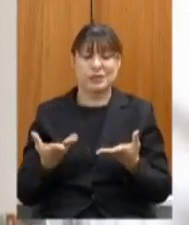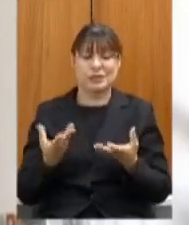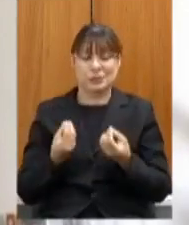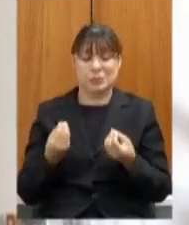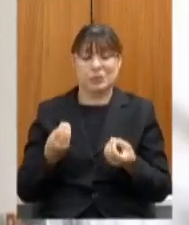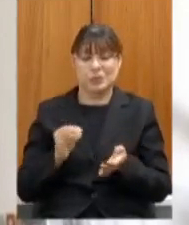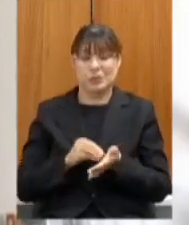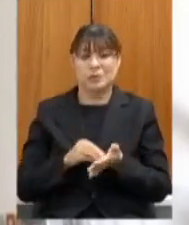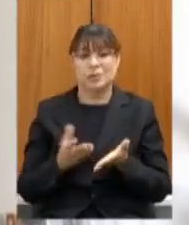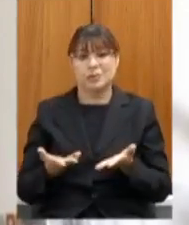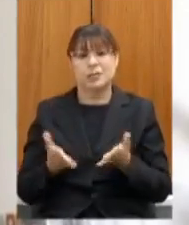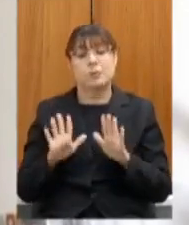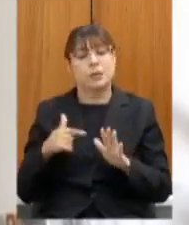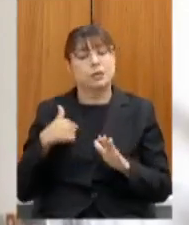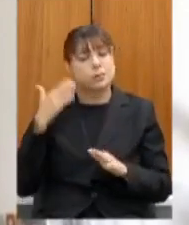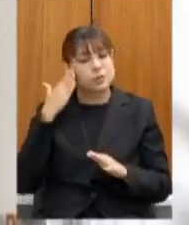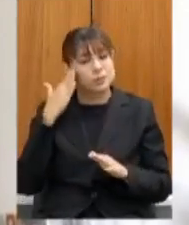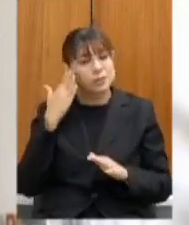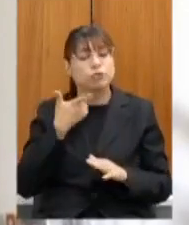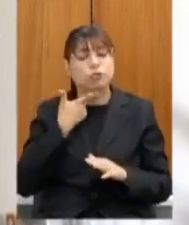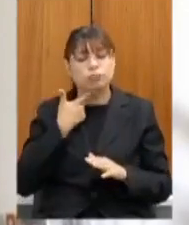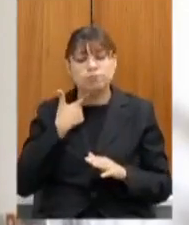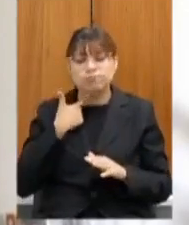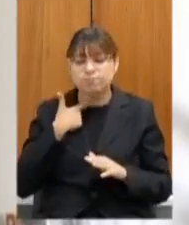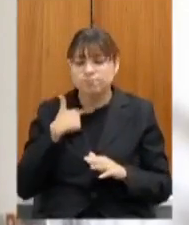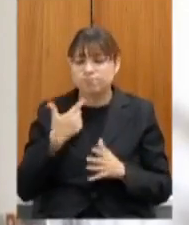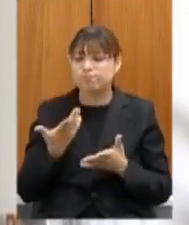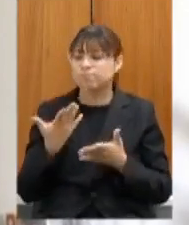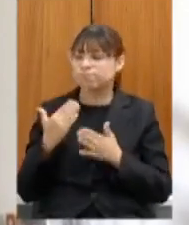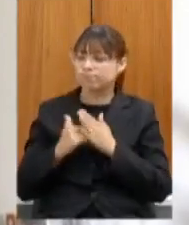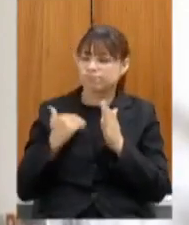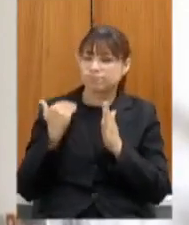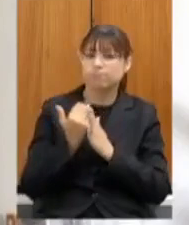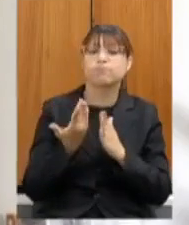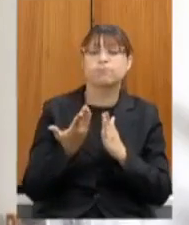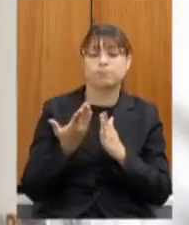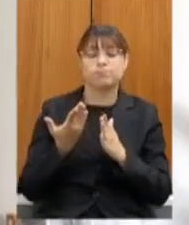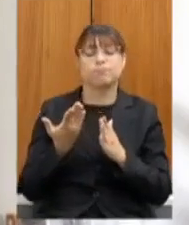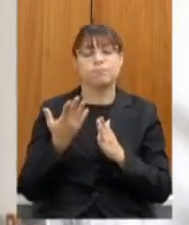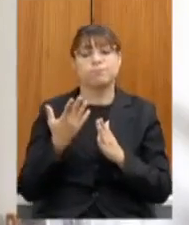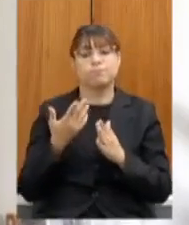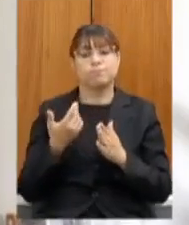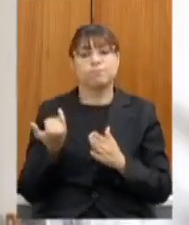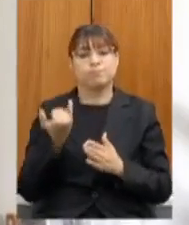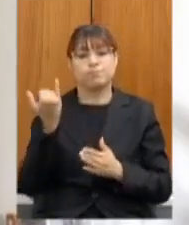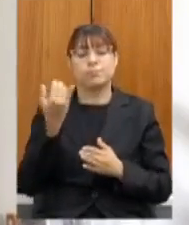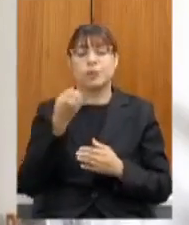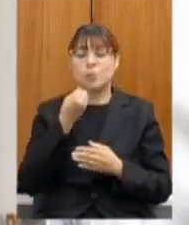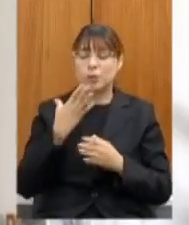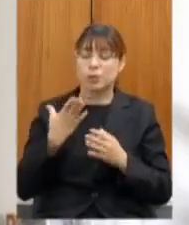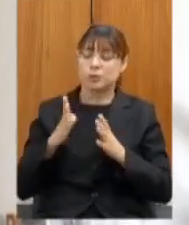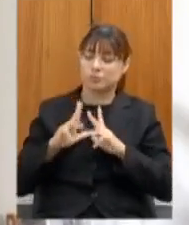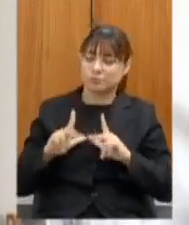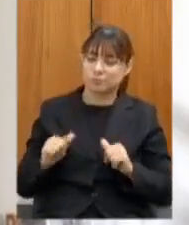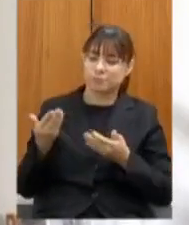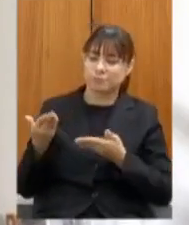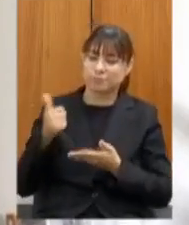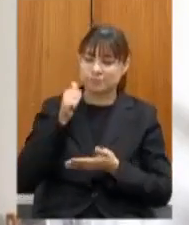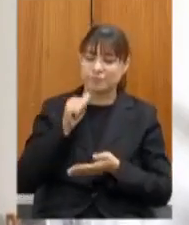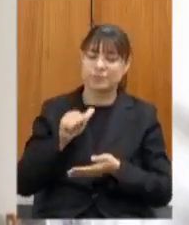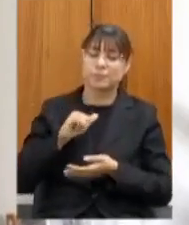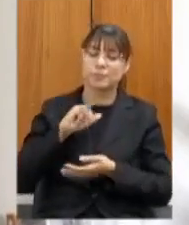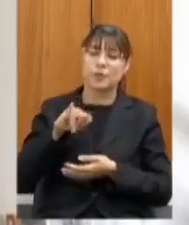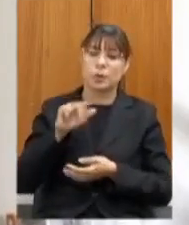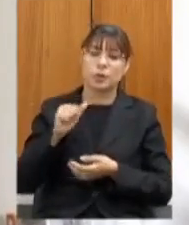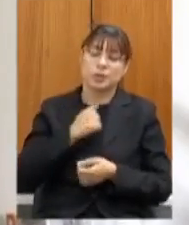mas sei que a vontade de vencer ela sim está sendo muito forte boa recuperação Júlia saudade beijo